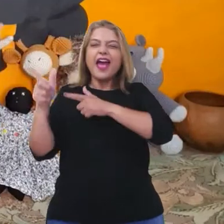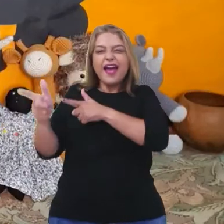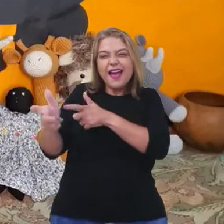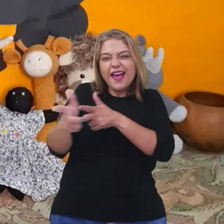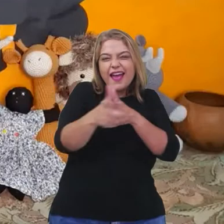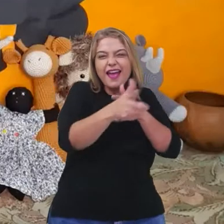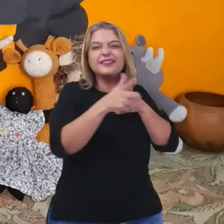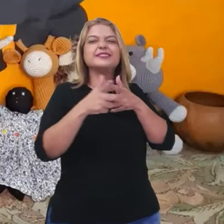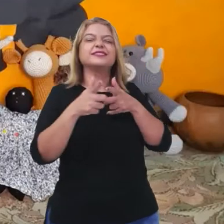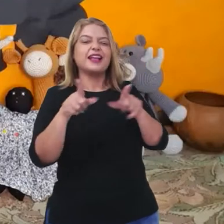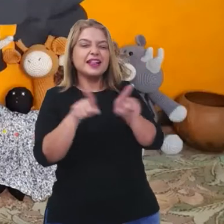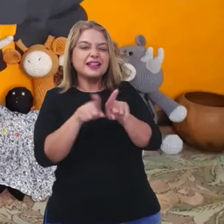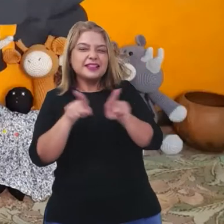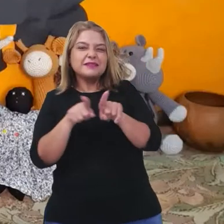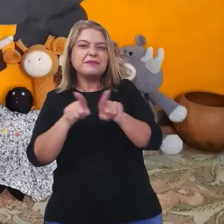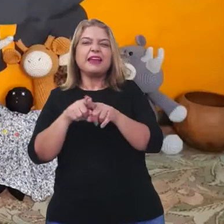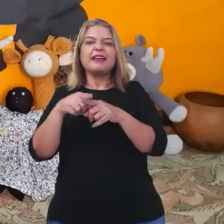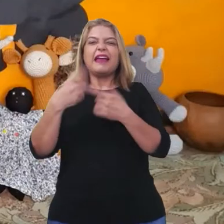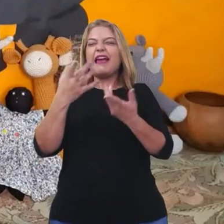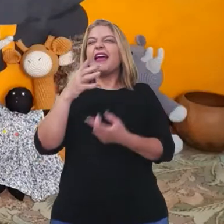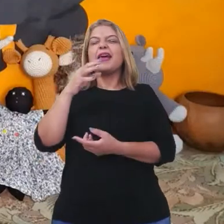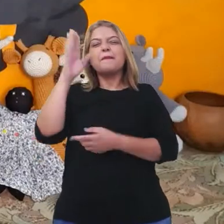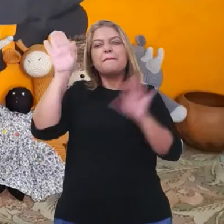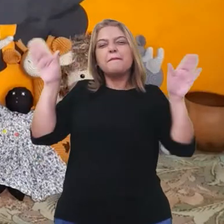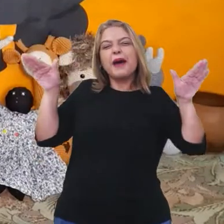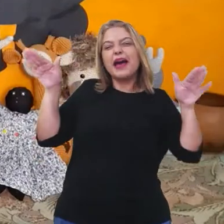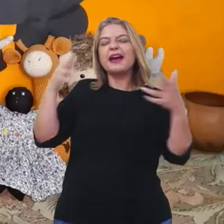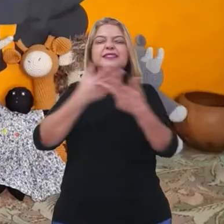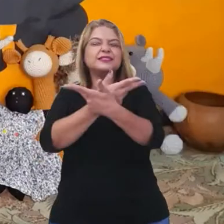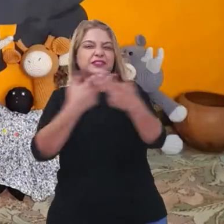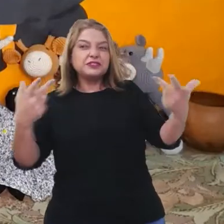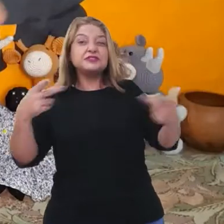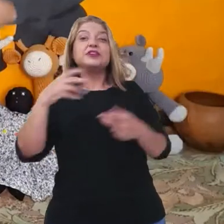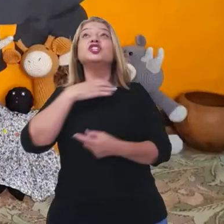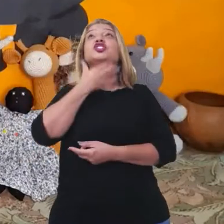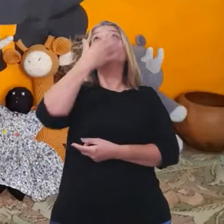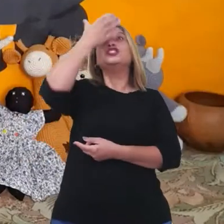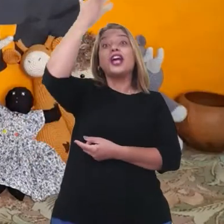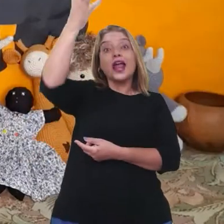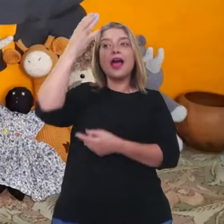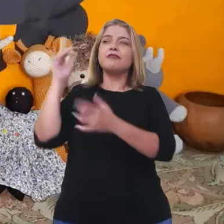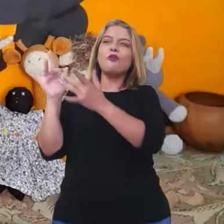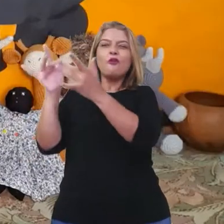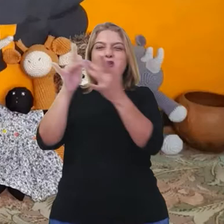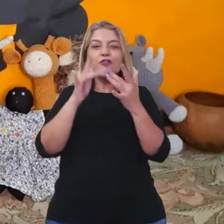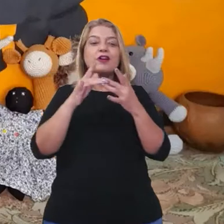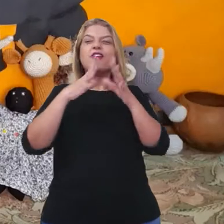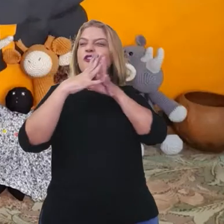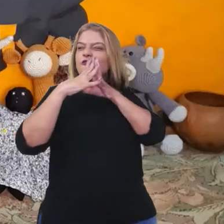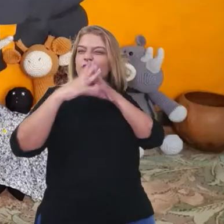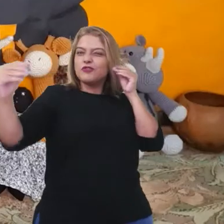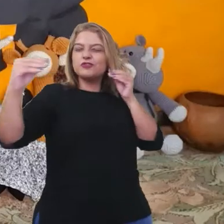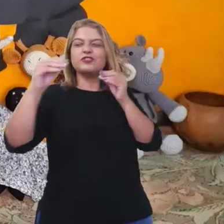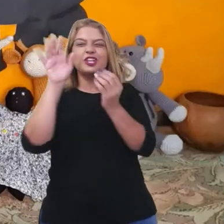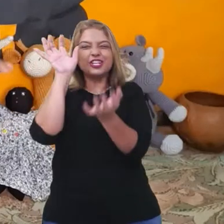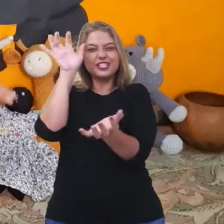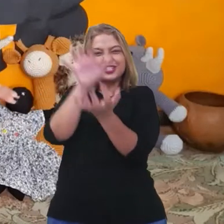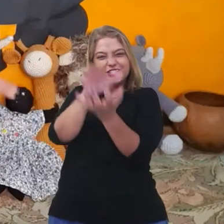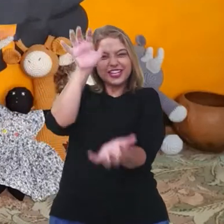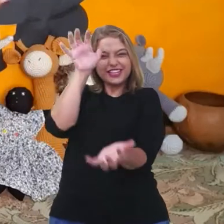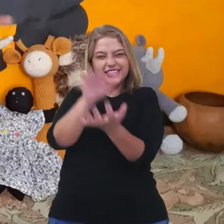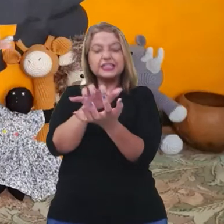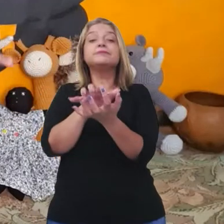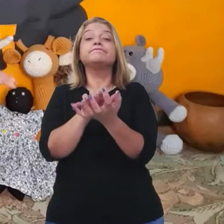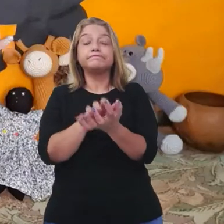ovos de avestruz, batia papo com as girafas, fugia dos crocodilos. A